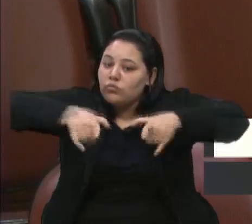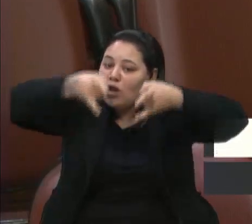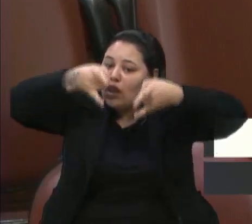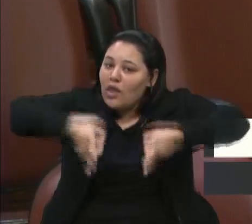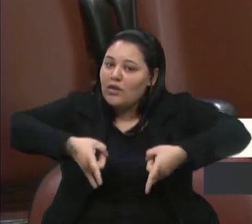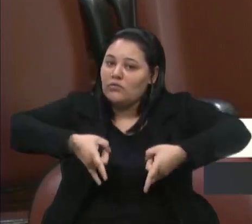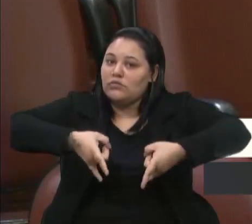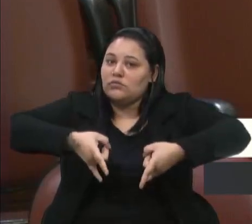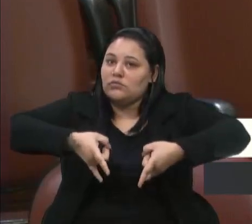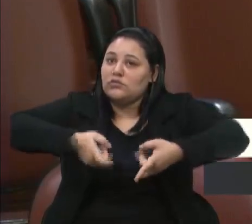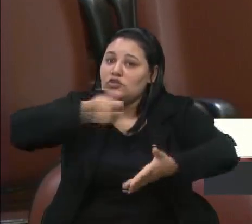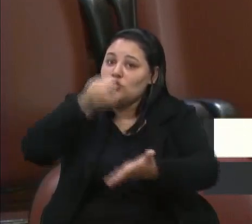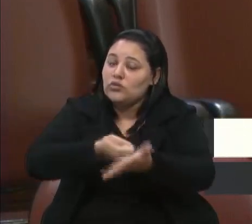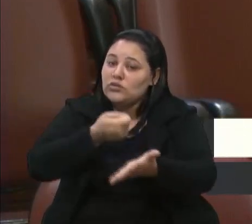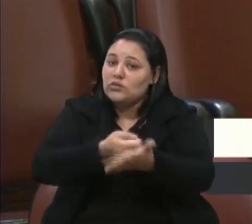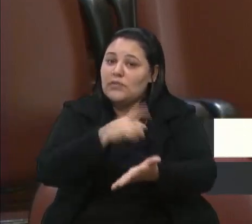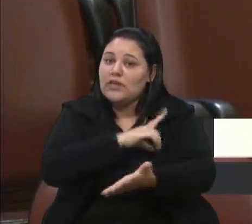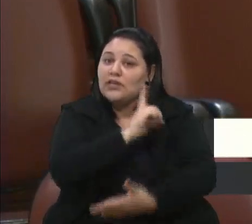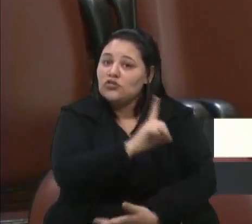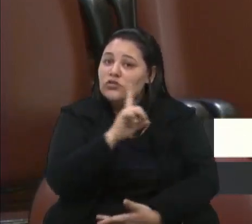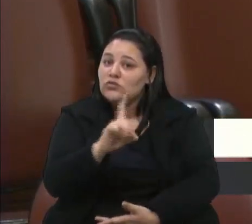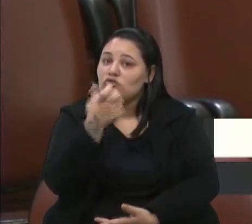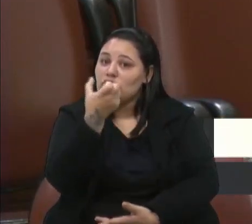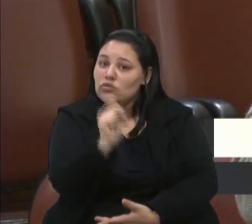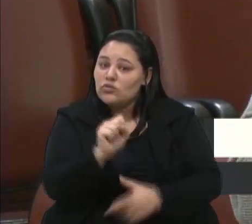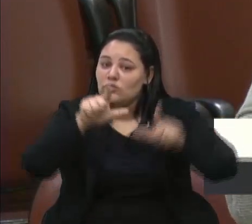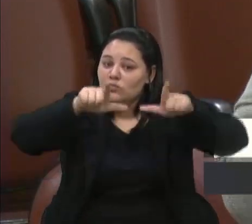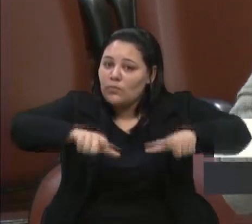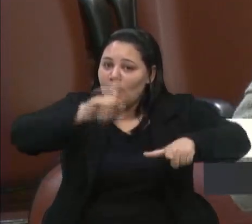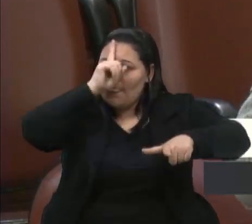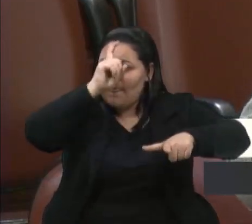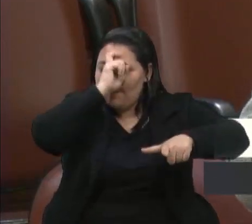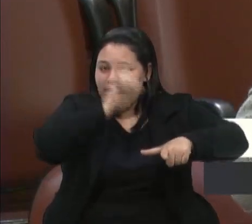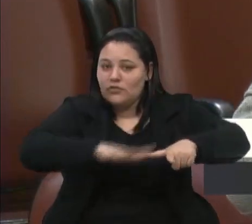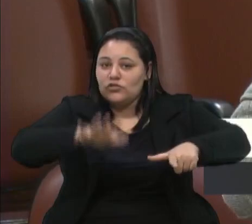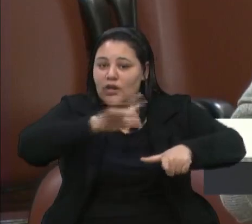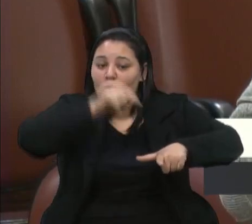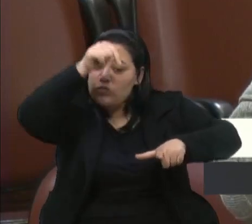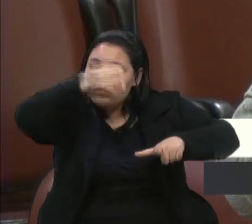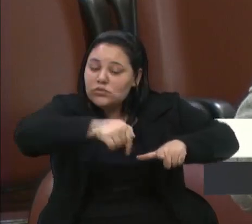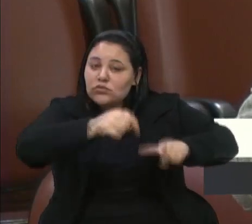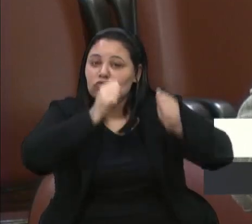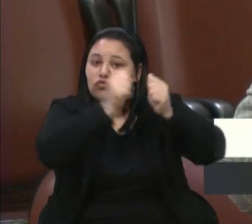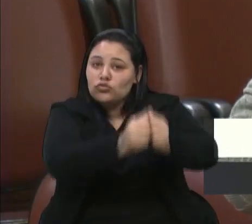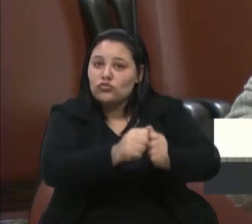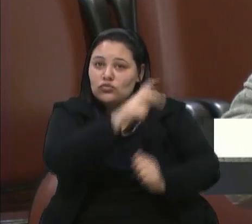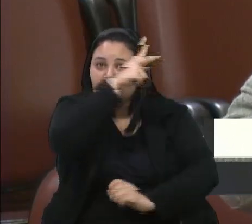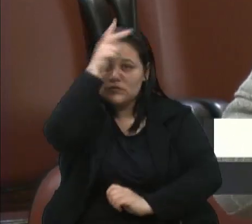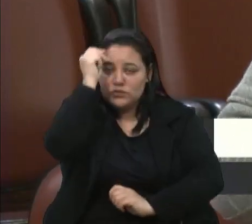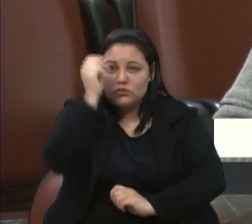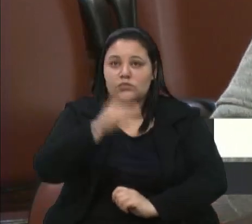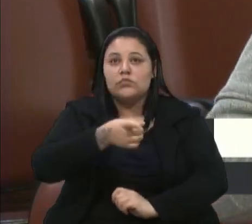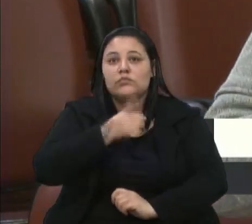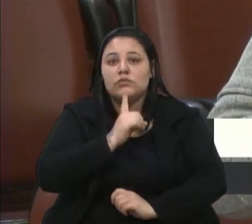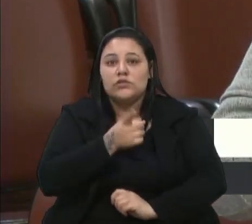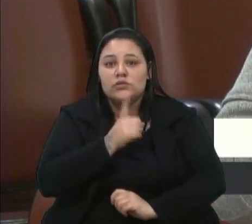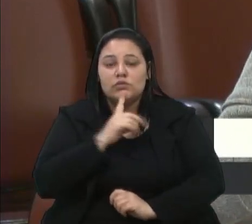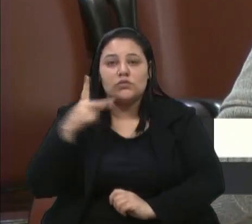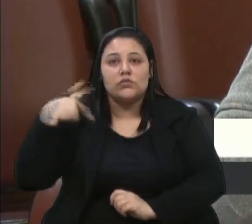lutamos para isso, 118 leitos para o Hospital Geral. E isso através do vereador Menegus, que iniciou